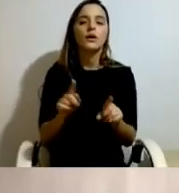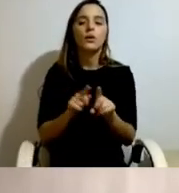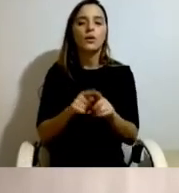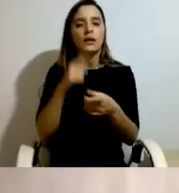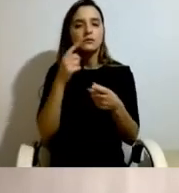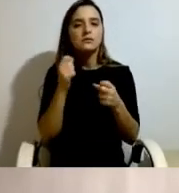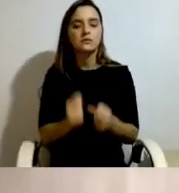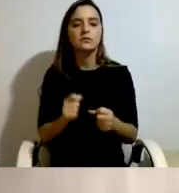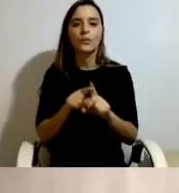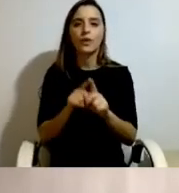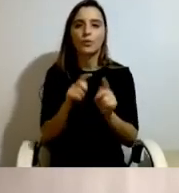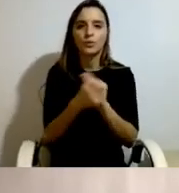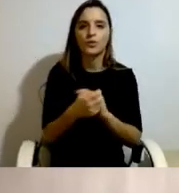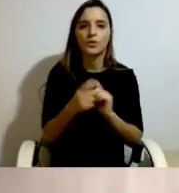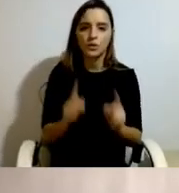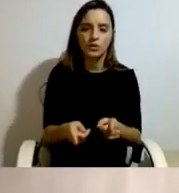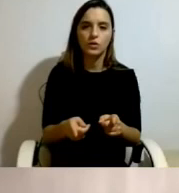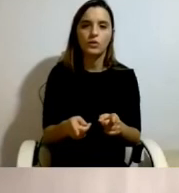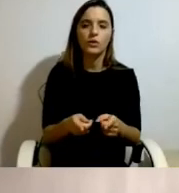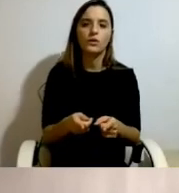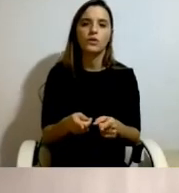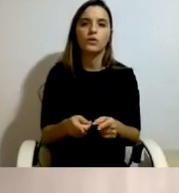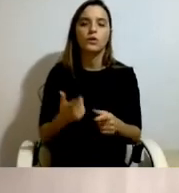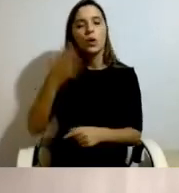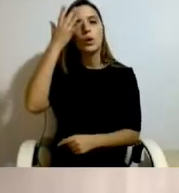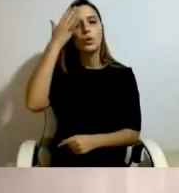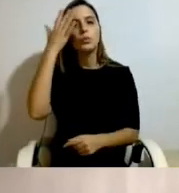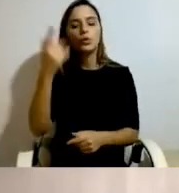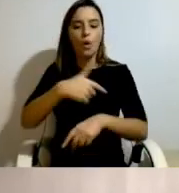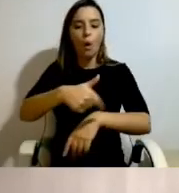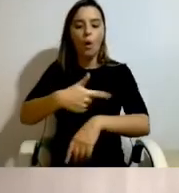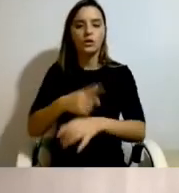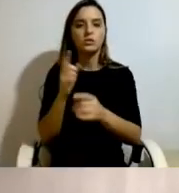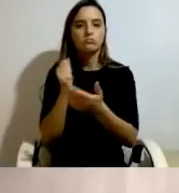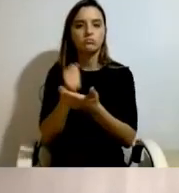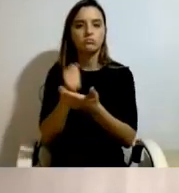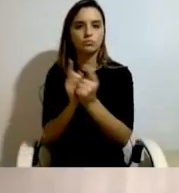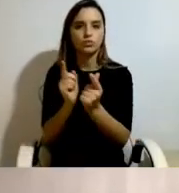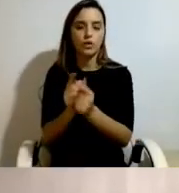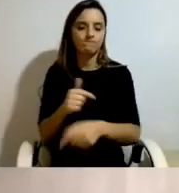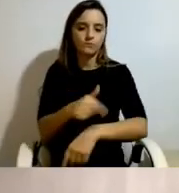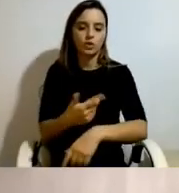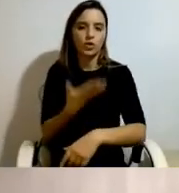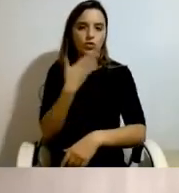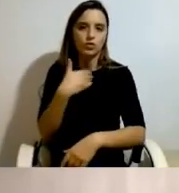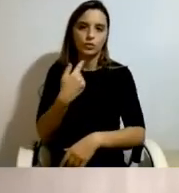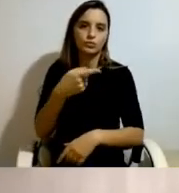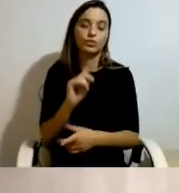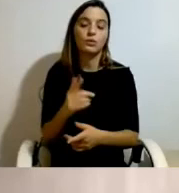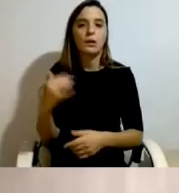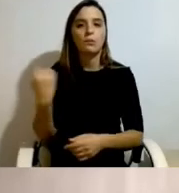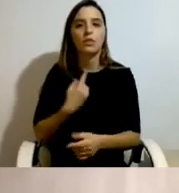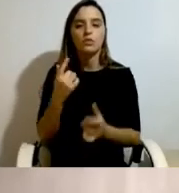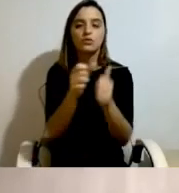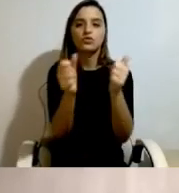no início e um número insuficiente de horas de assistência pessoal no final do projeto, que obrigou a manter este sistema misto de